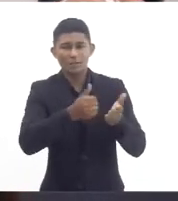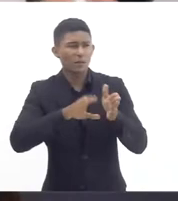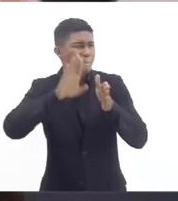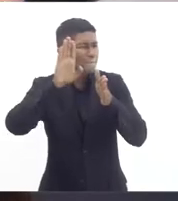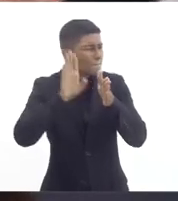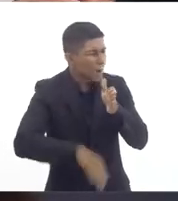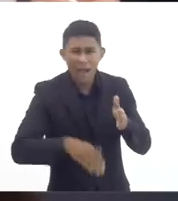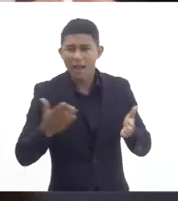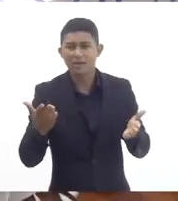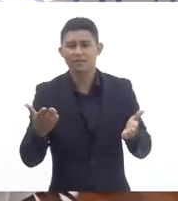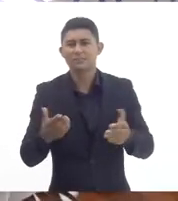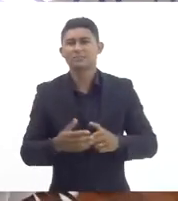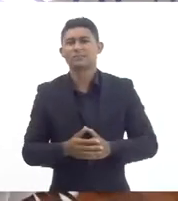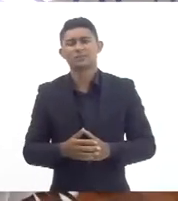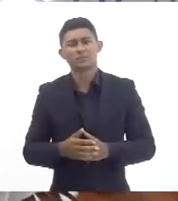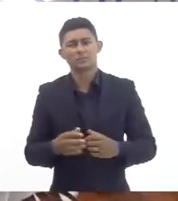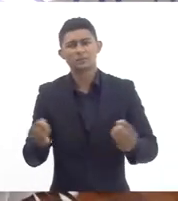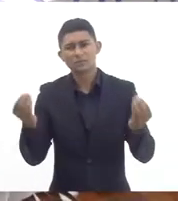precarização